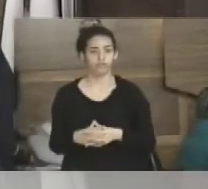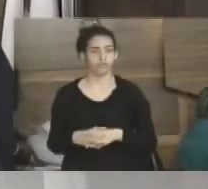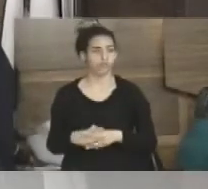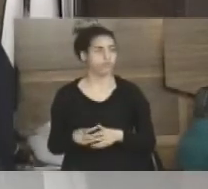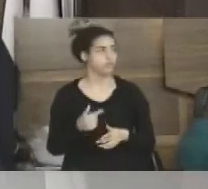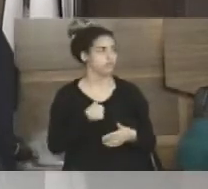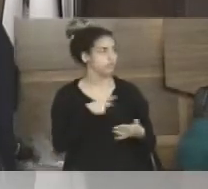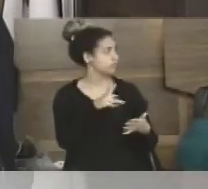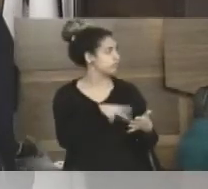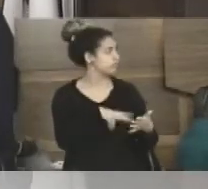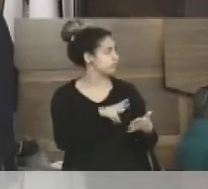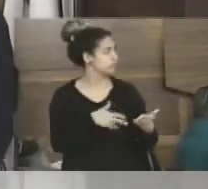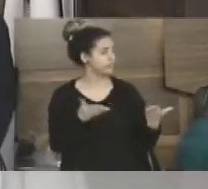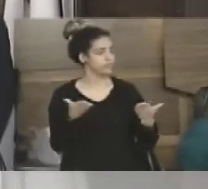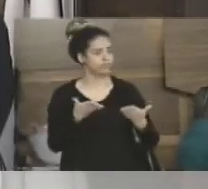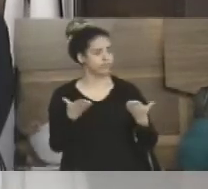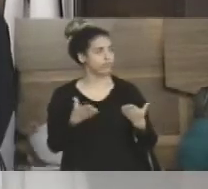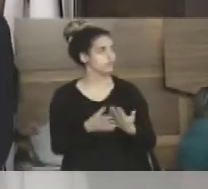acabei de ler aqui